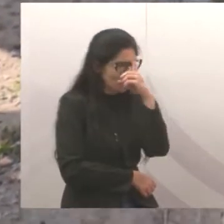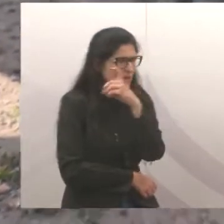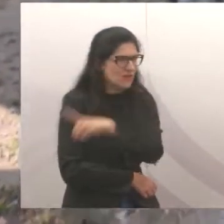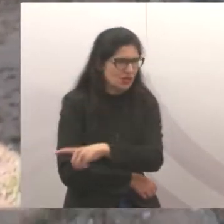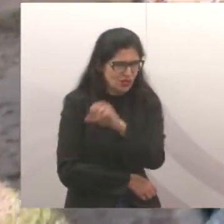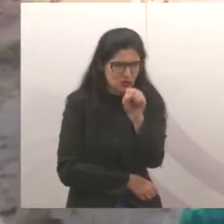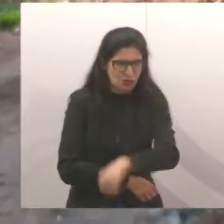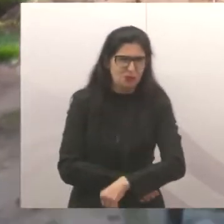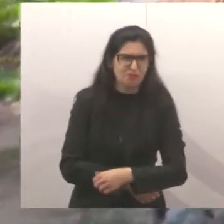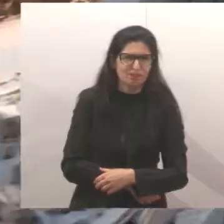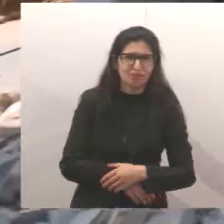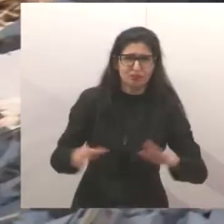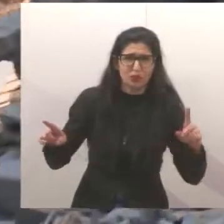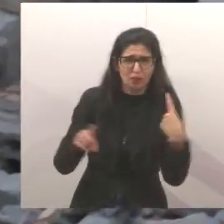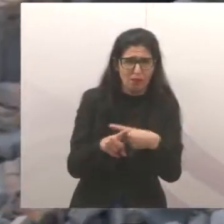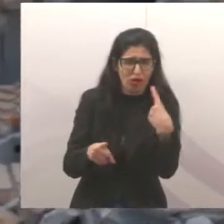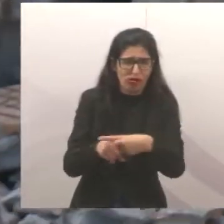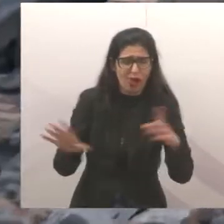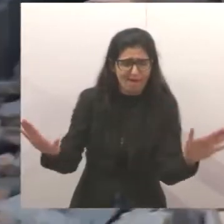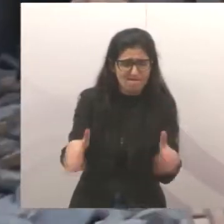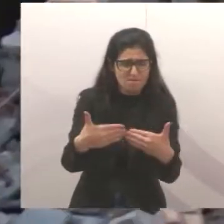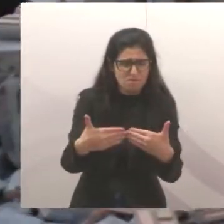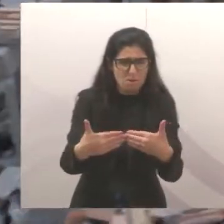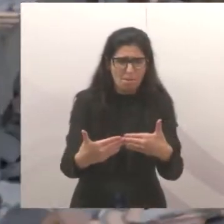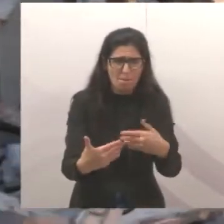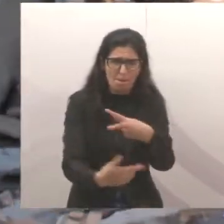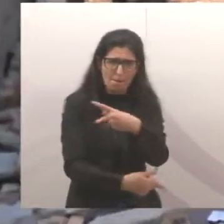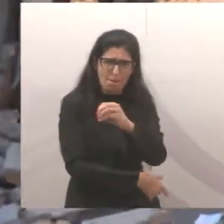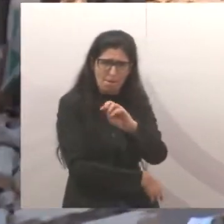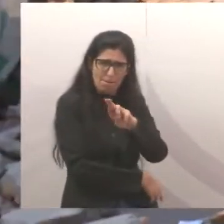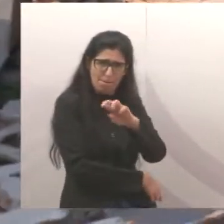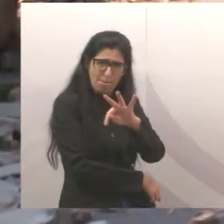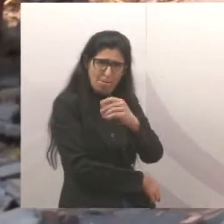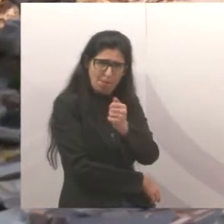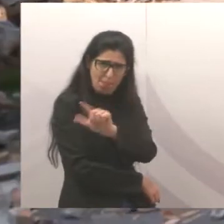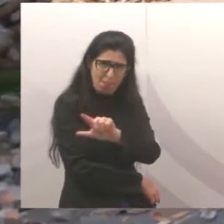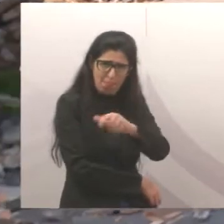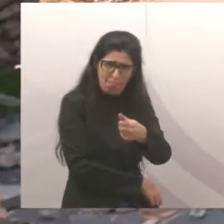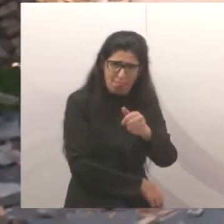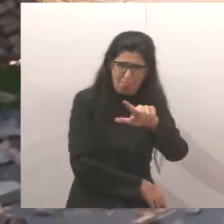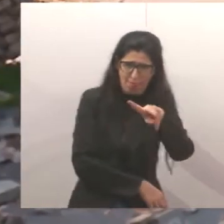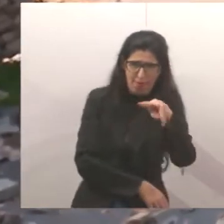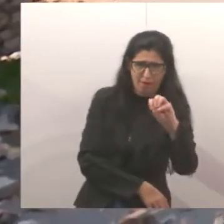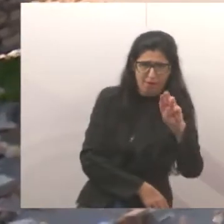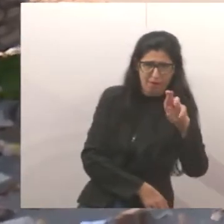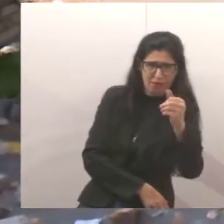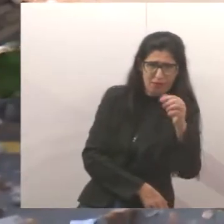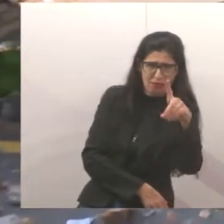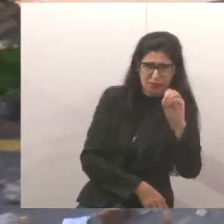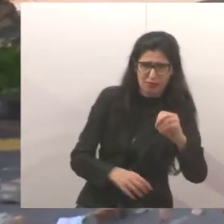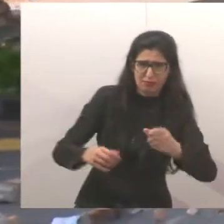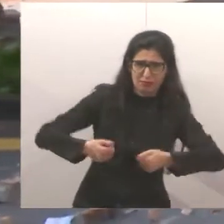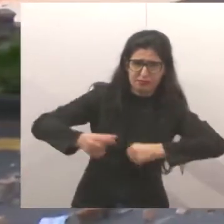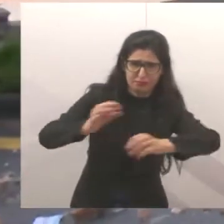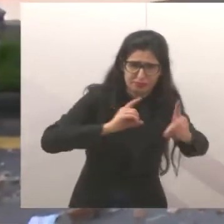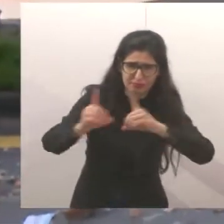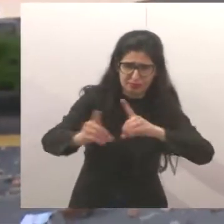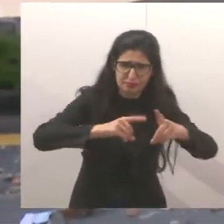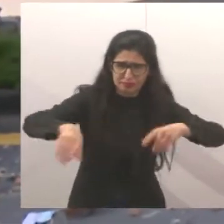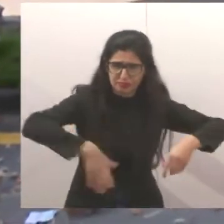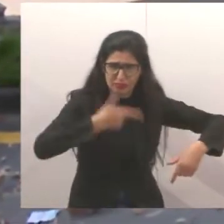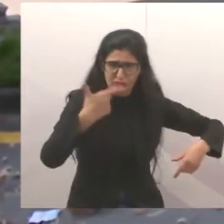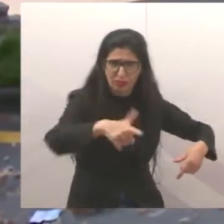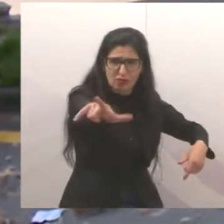fechou o acesso aqui, da saída aqui do Portal Alvorada, e colocou o acesso para uma avenida paralela, que é a estrada